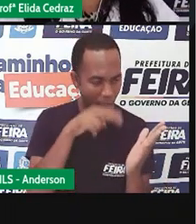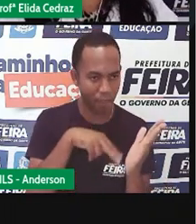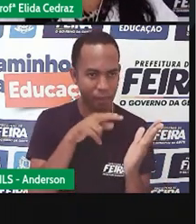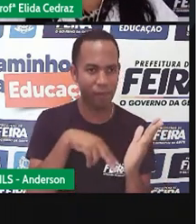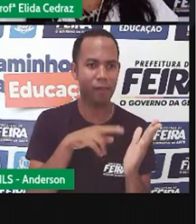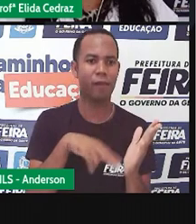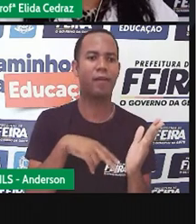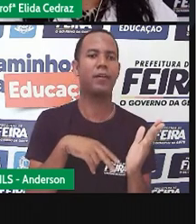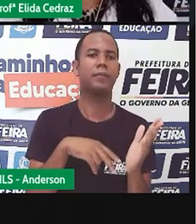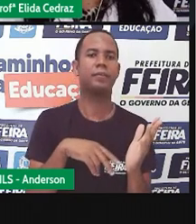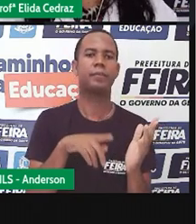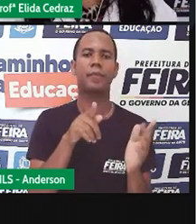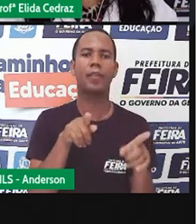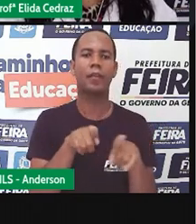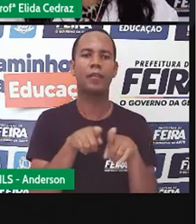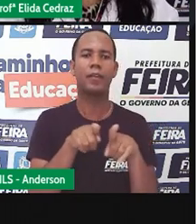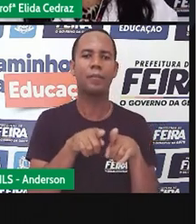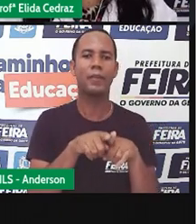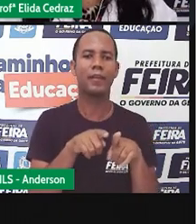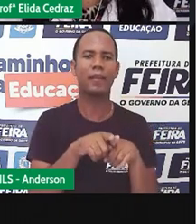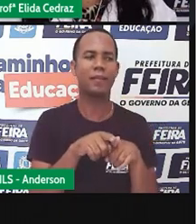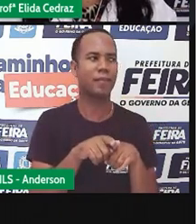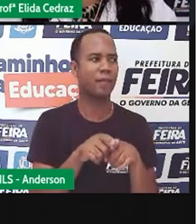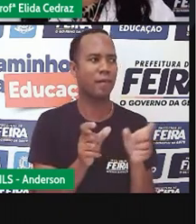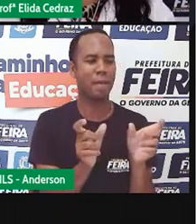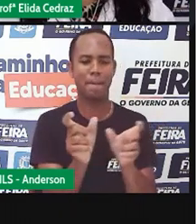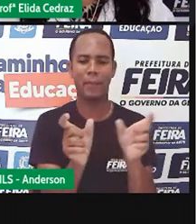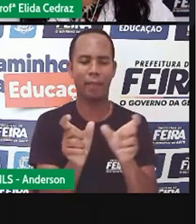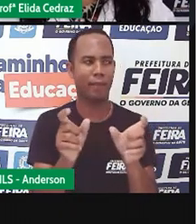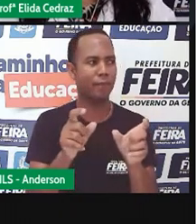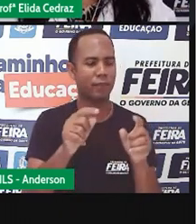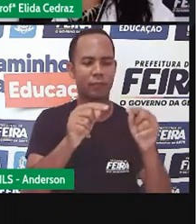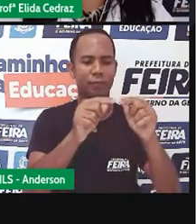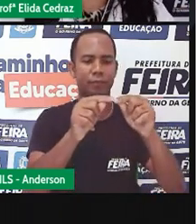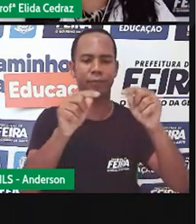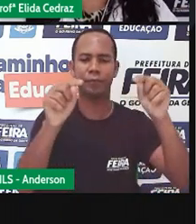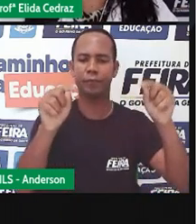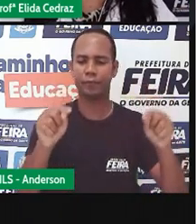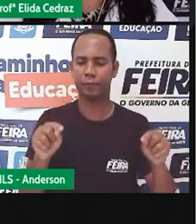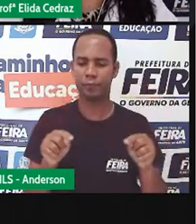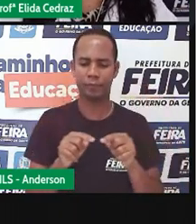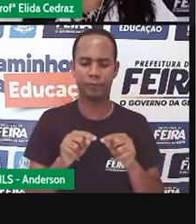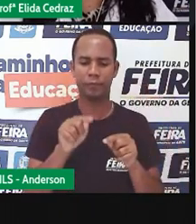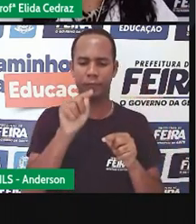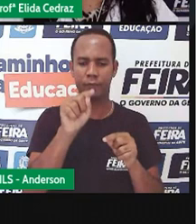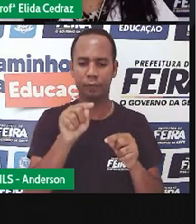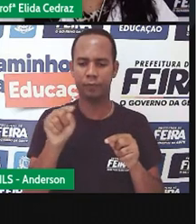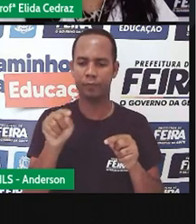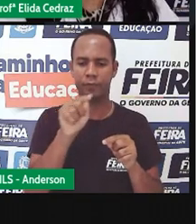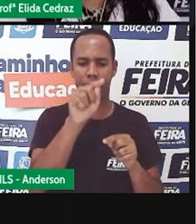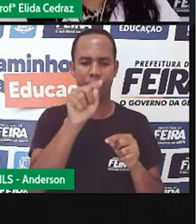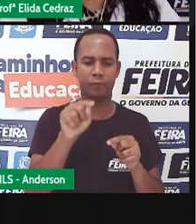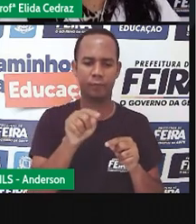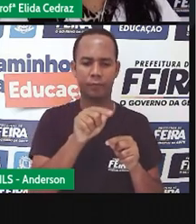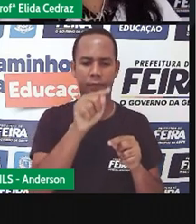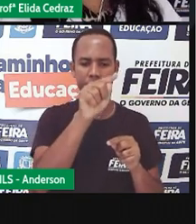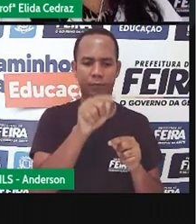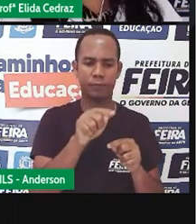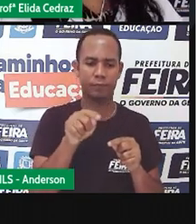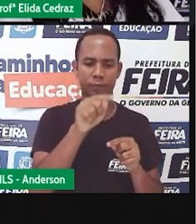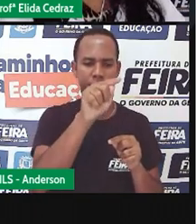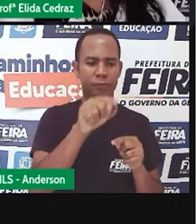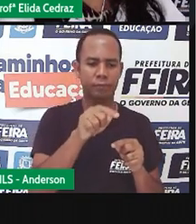divertimento para as pessoas que têm o hábito da leitura. As palavras cruzadas ficam no